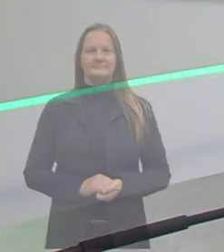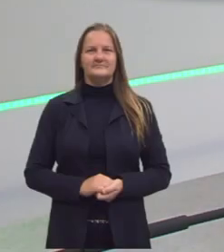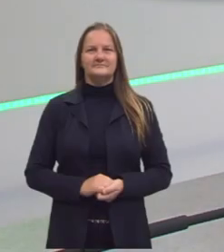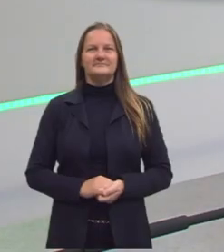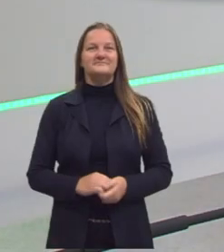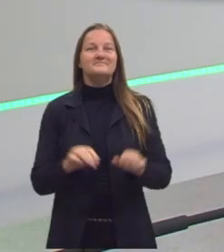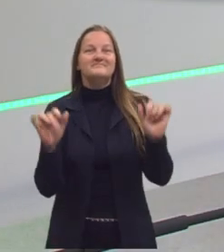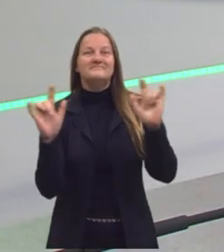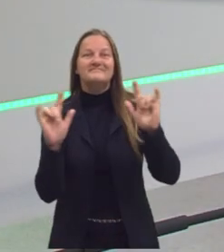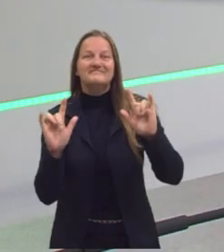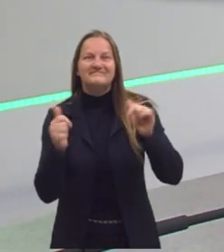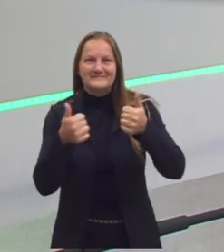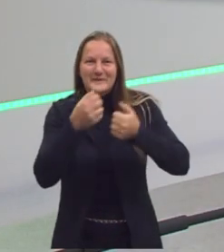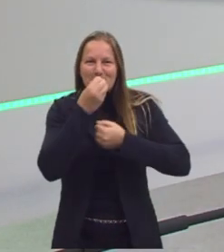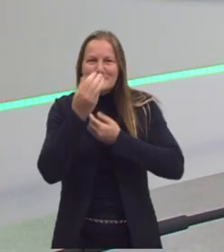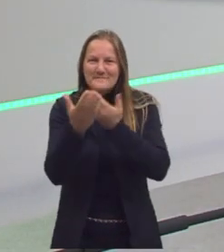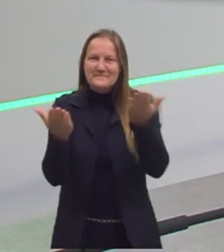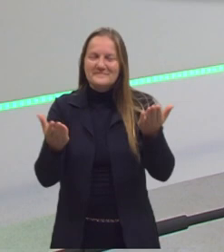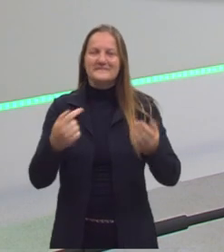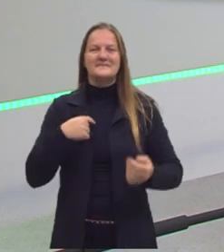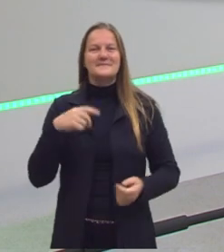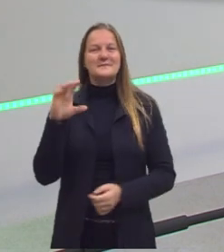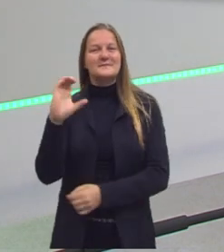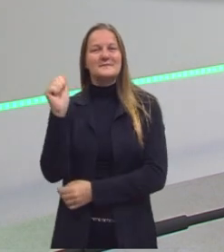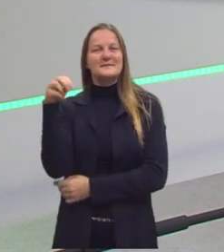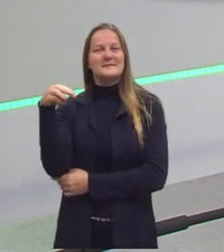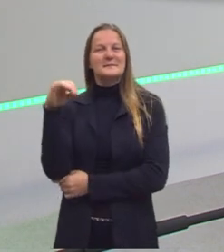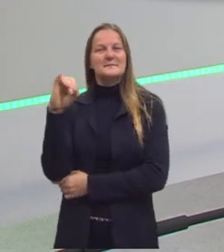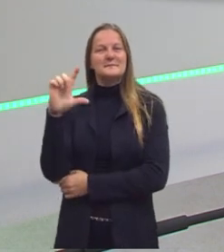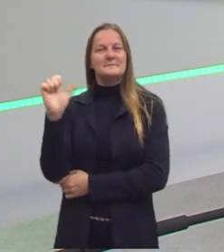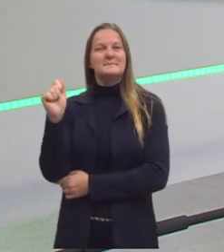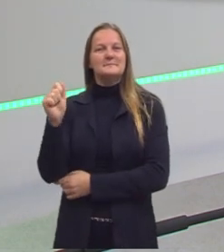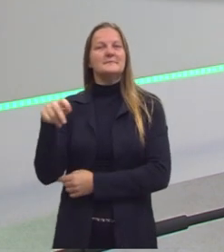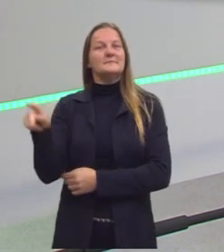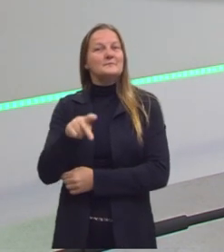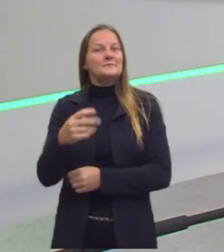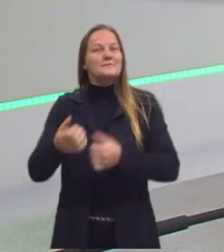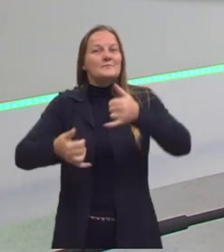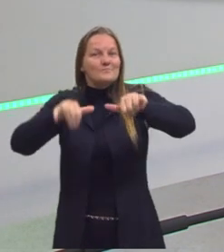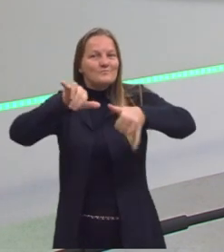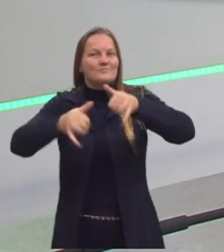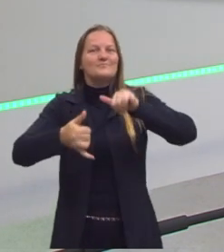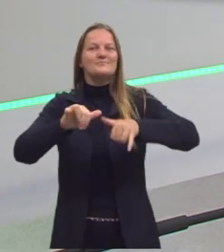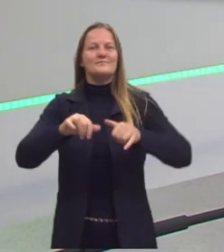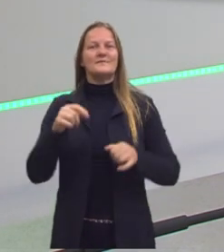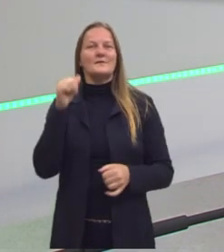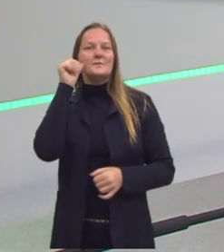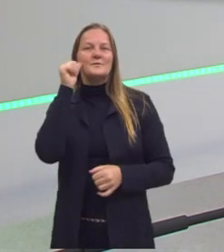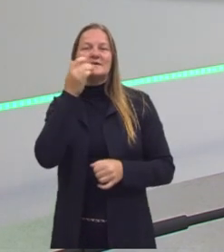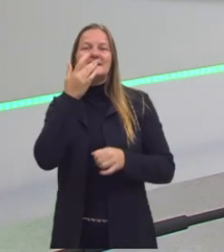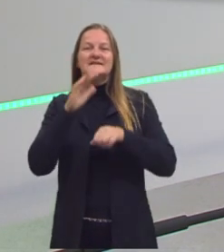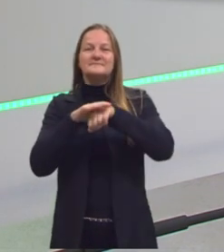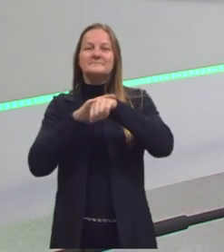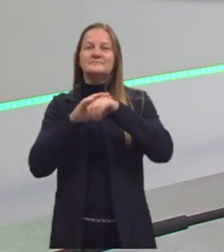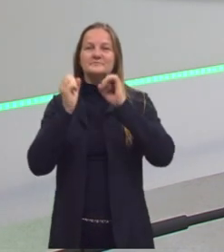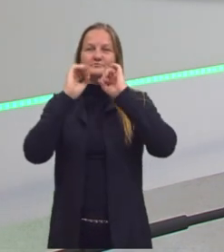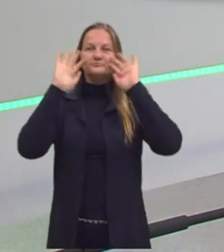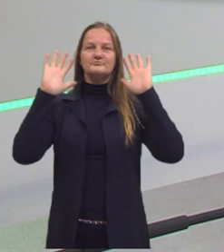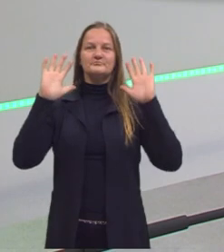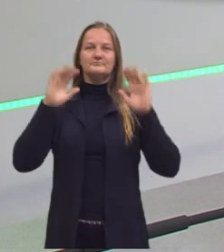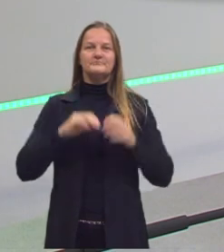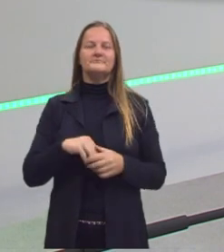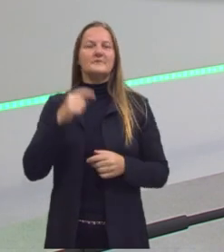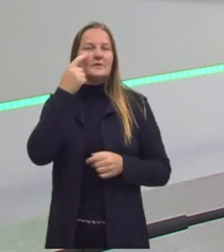Olá pessoal, eu sou a professora Camila Grandini, sou professora de Química, sou uma mulher branca de pele clara,